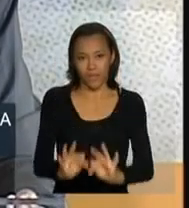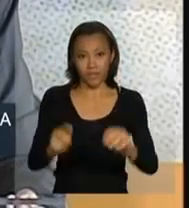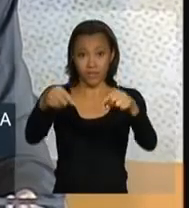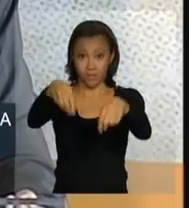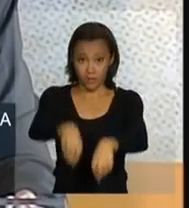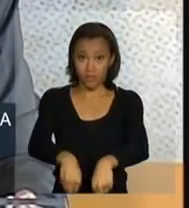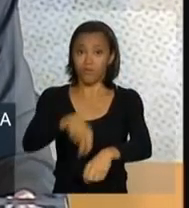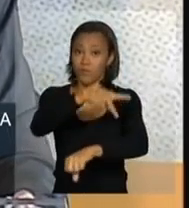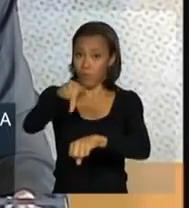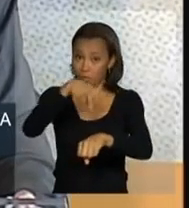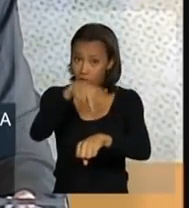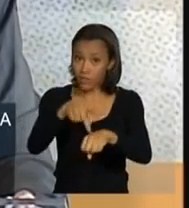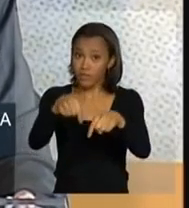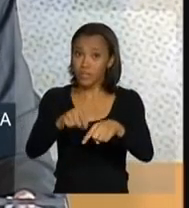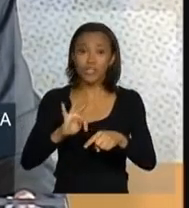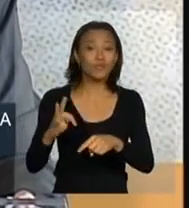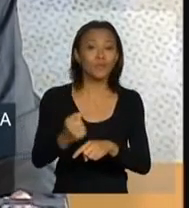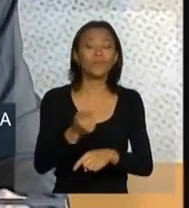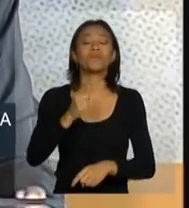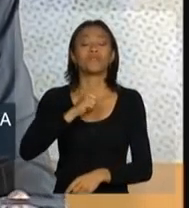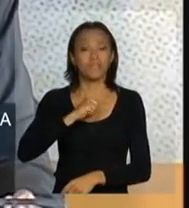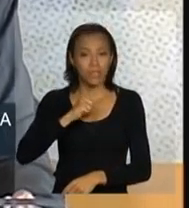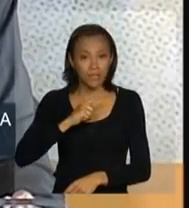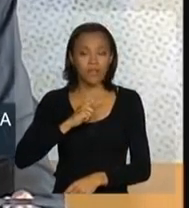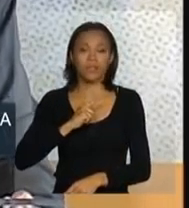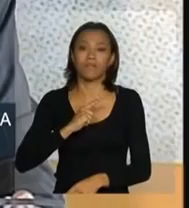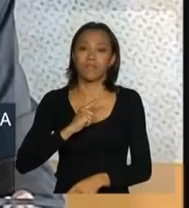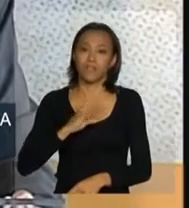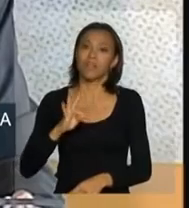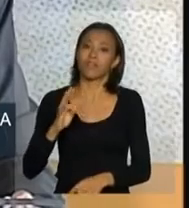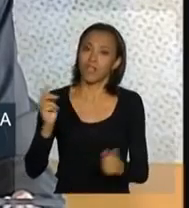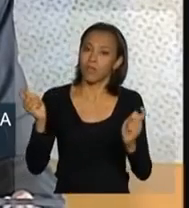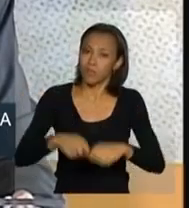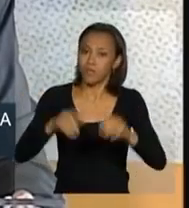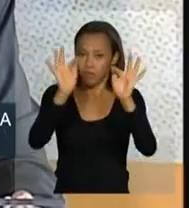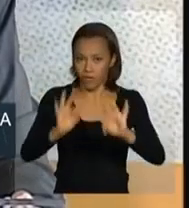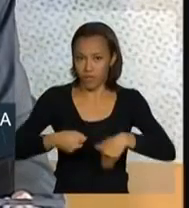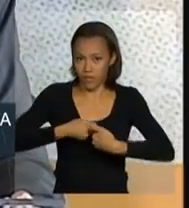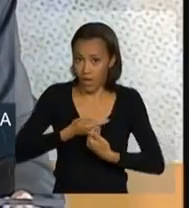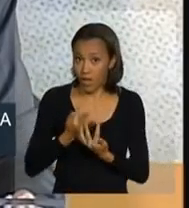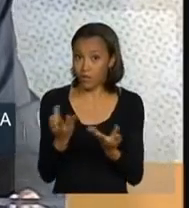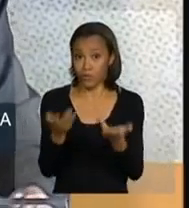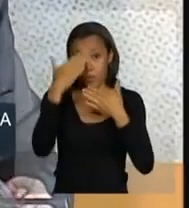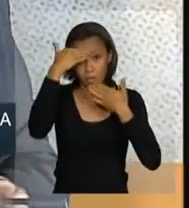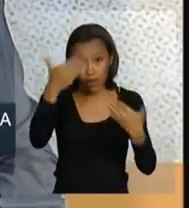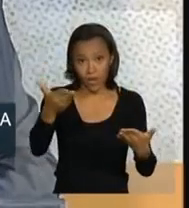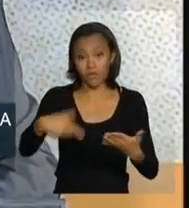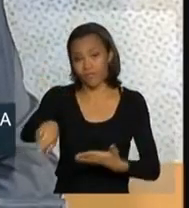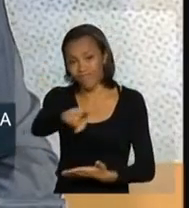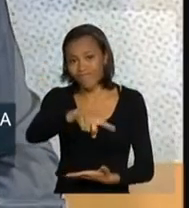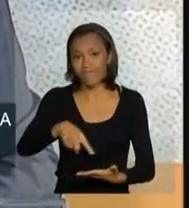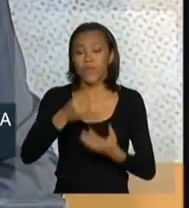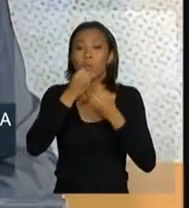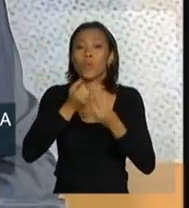país em que tudo tem, tudo existe, para que todos sejam felizes. Muito obrigado aos senhores e boa sorte a nós.